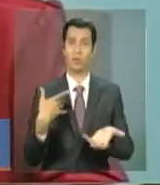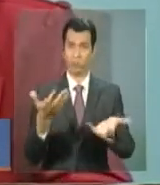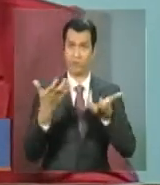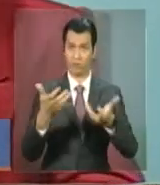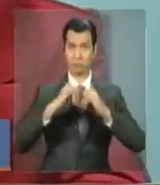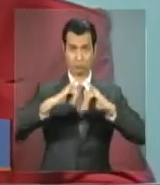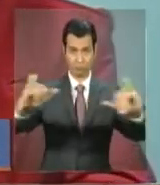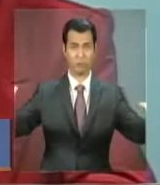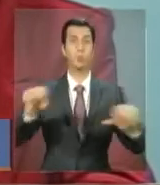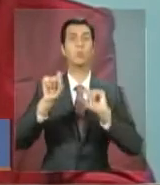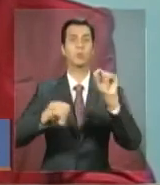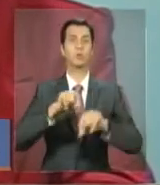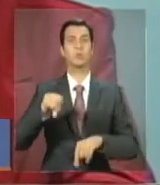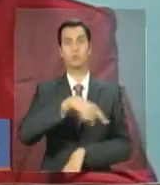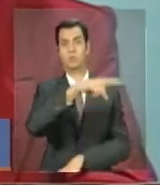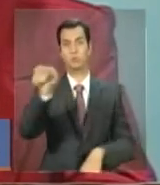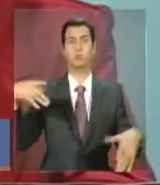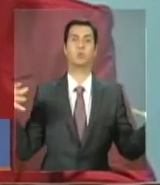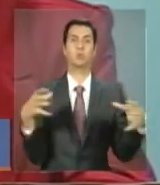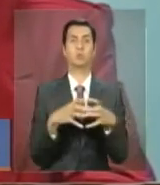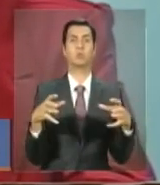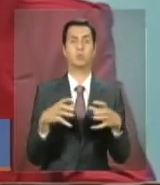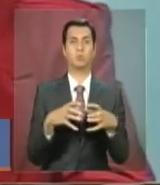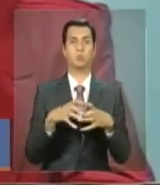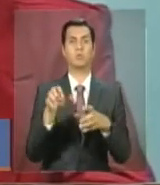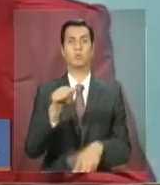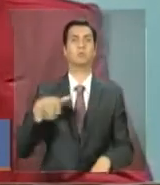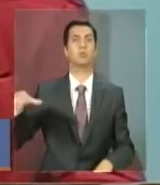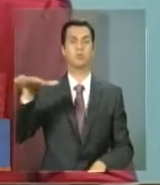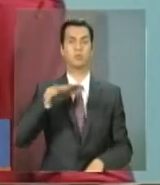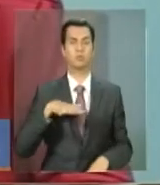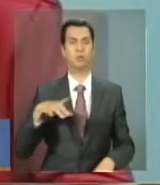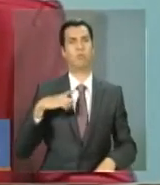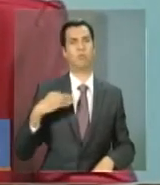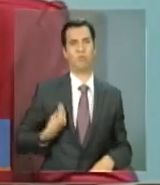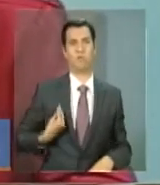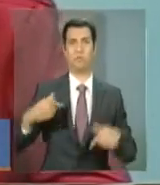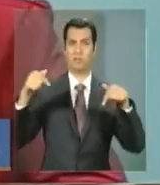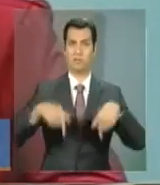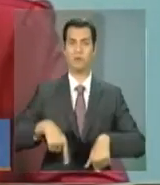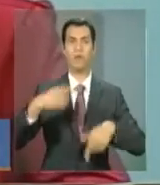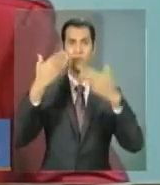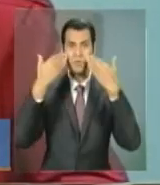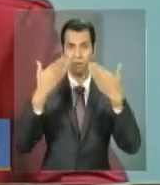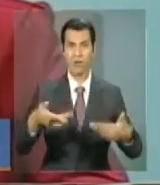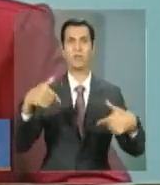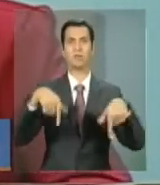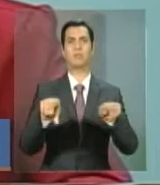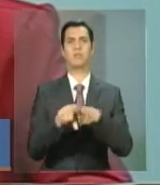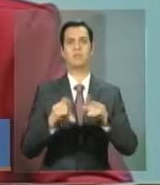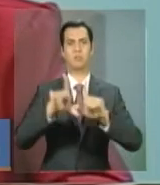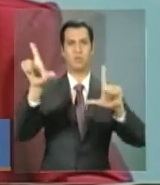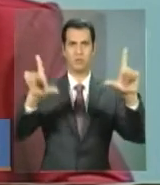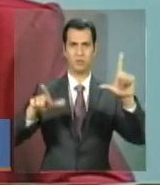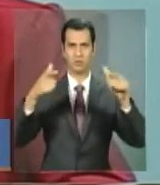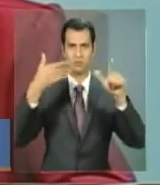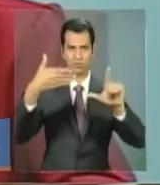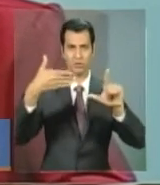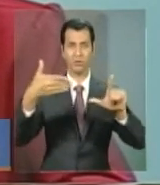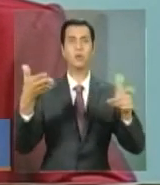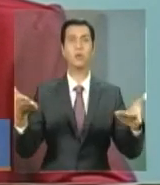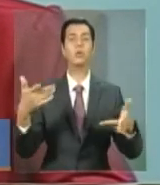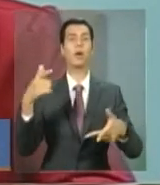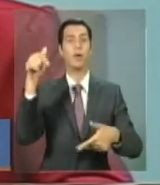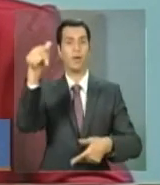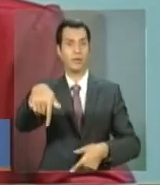toda da assistência social que está aqui conosco, nos assistindo, lhe dizer que tem aqui no auditório a secretária